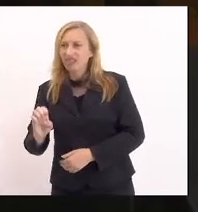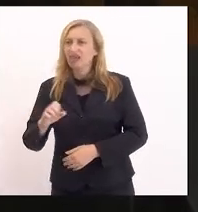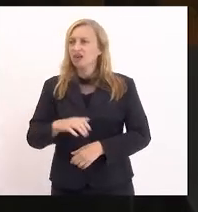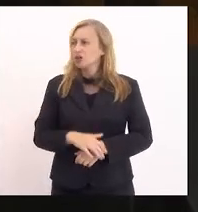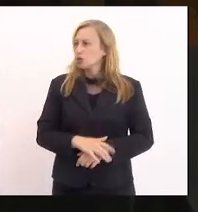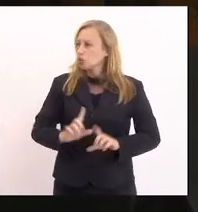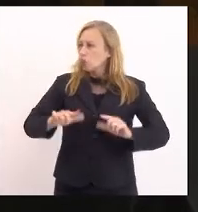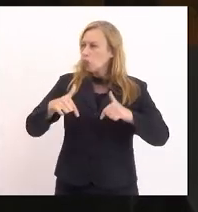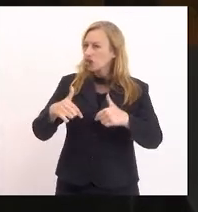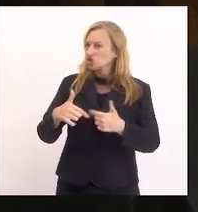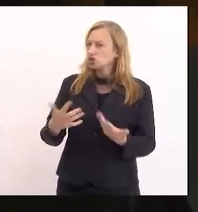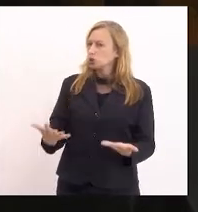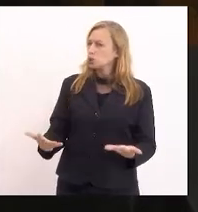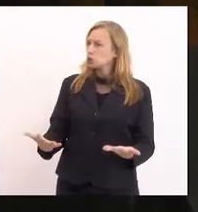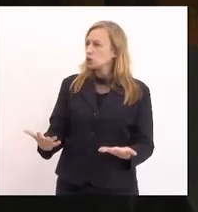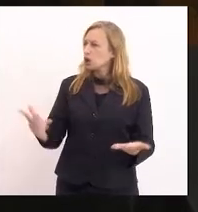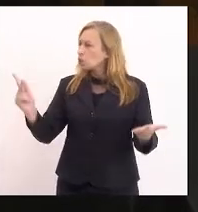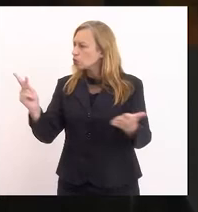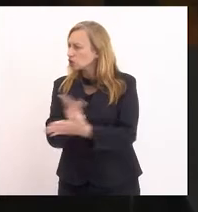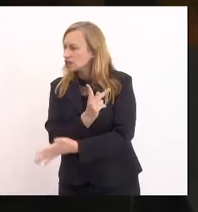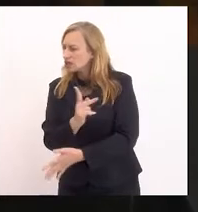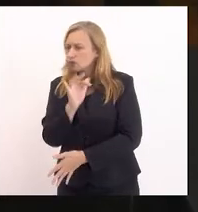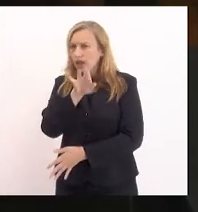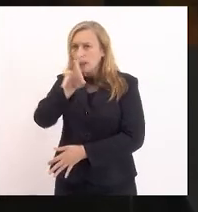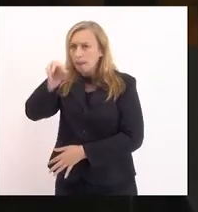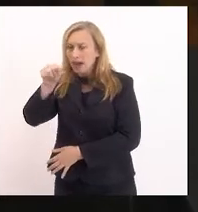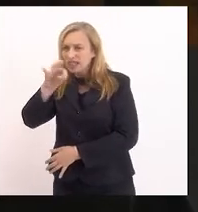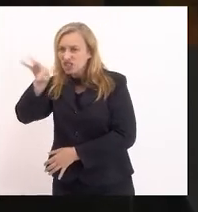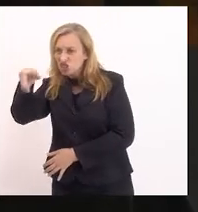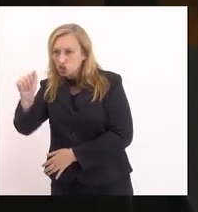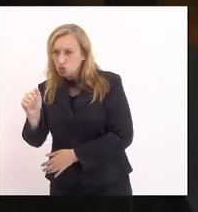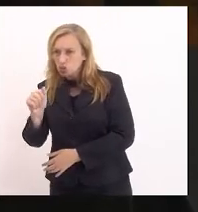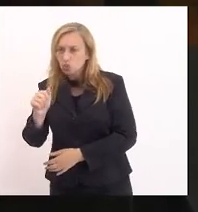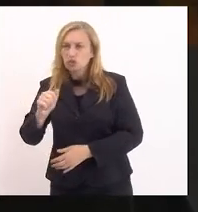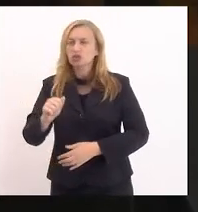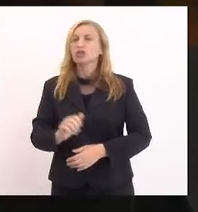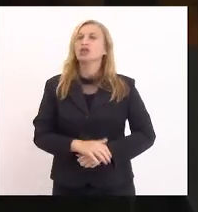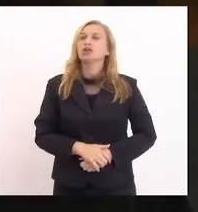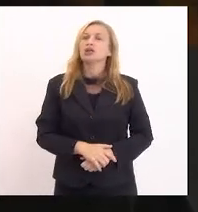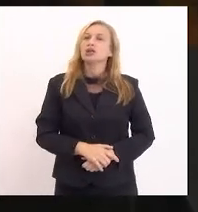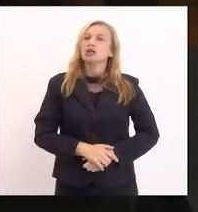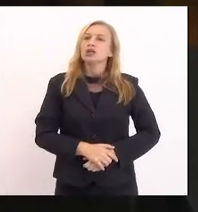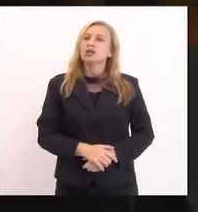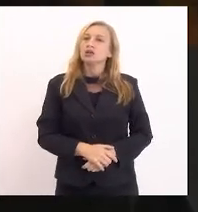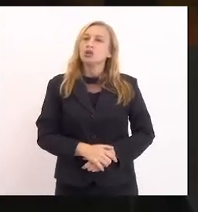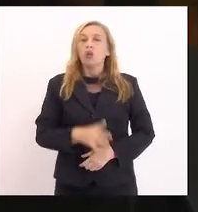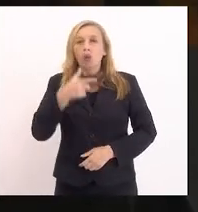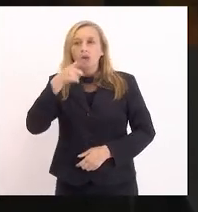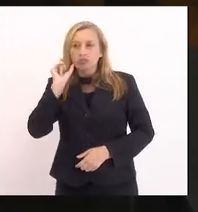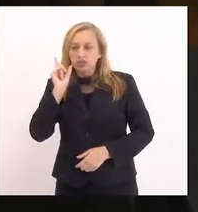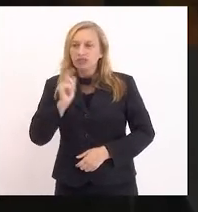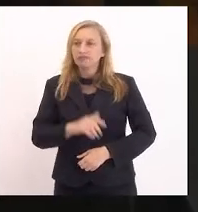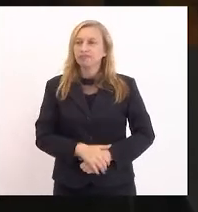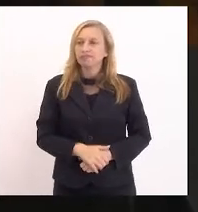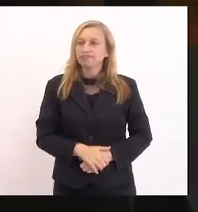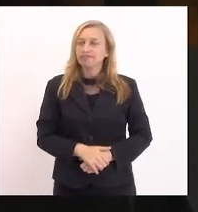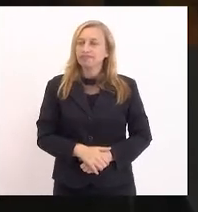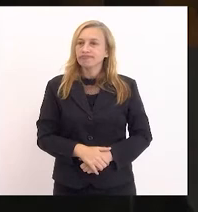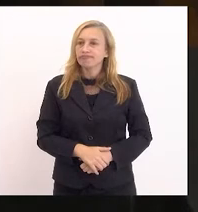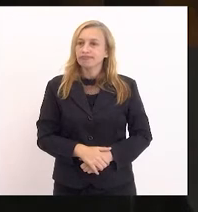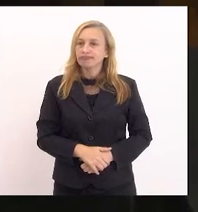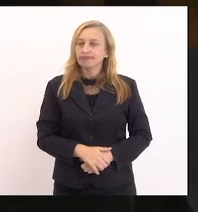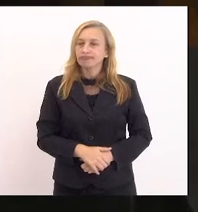ato que aconteceu na Barra da Tijuca, em frente ao trailer Tropicália, ontem, a nossa,